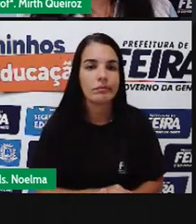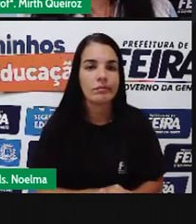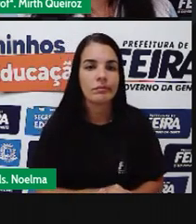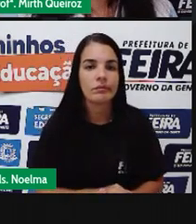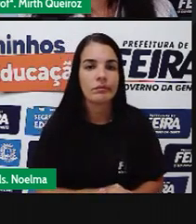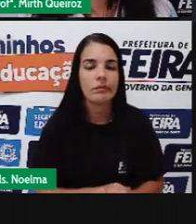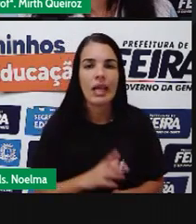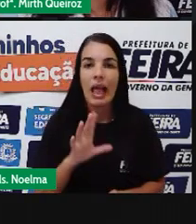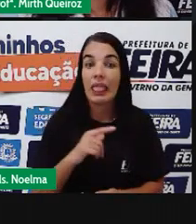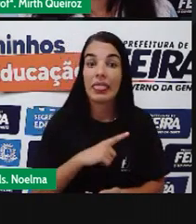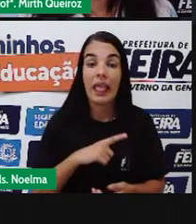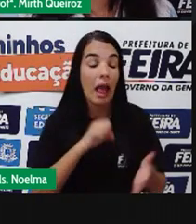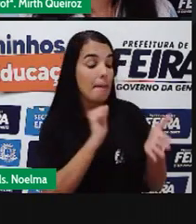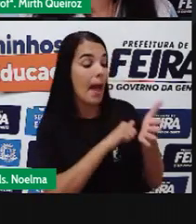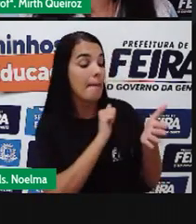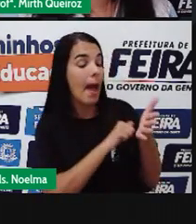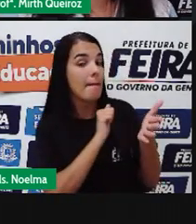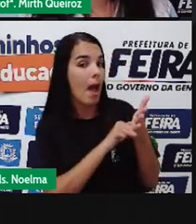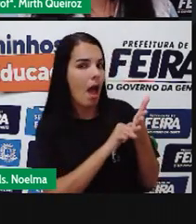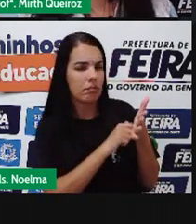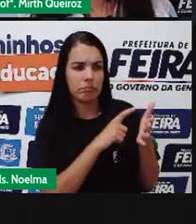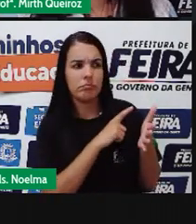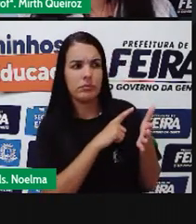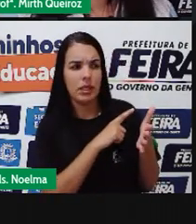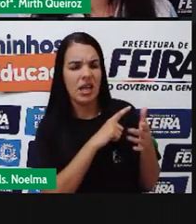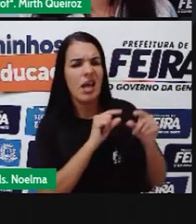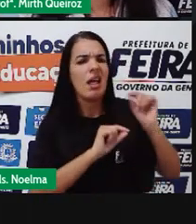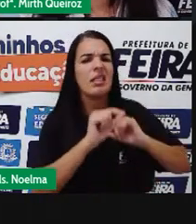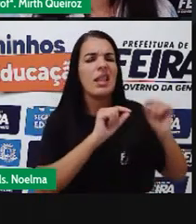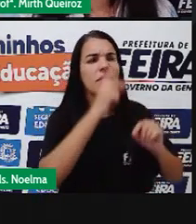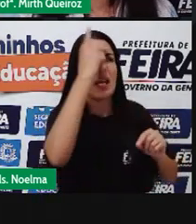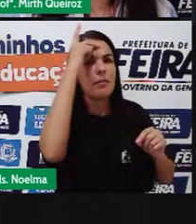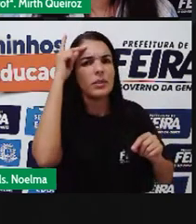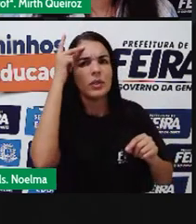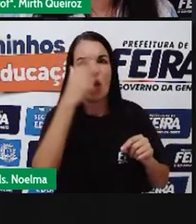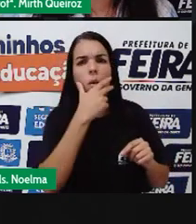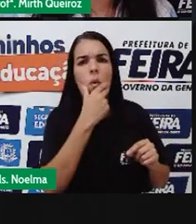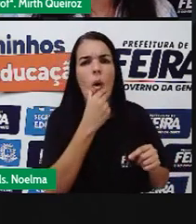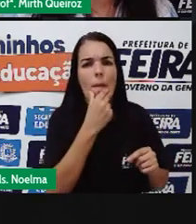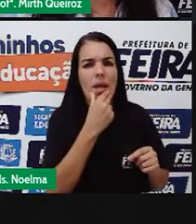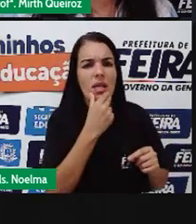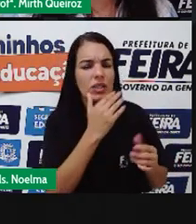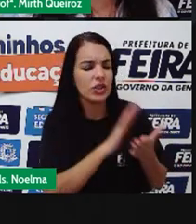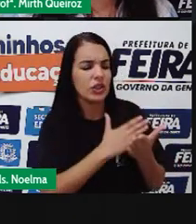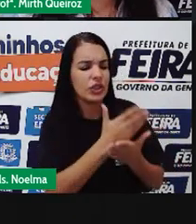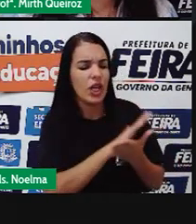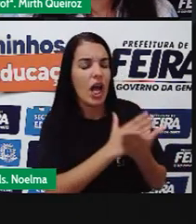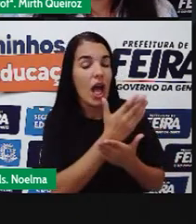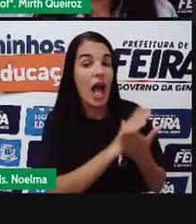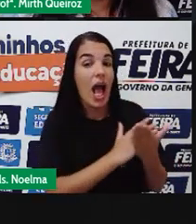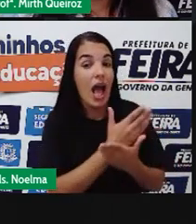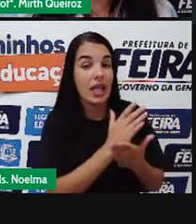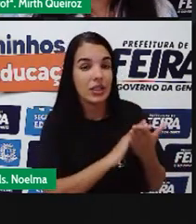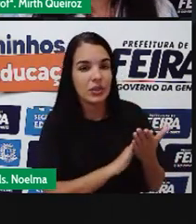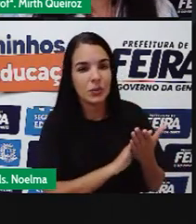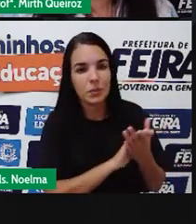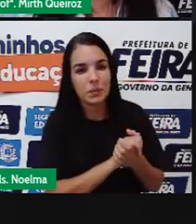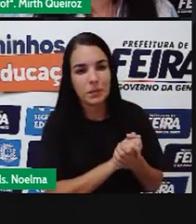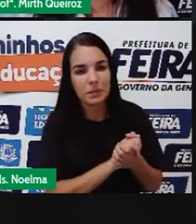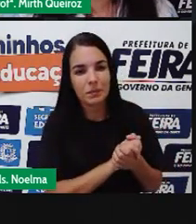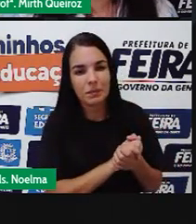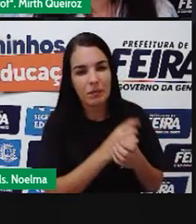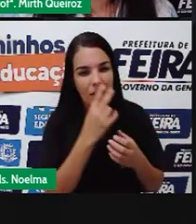Tem alguém Batendo na porta Deve ser Deve Aquele Chaco Da Deve ser Seguindo E aí Nós temos Uma pedra